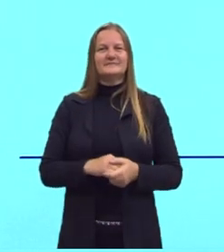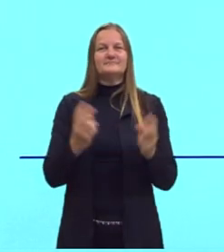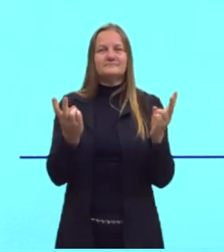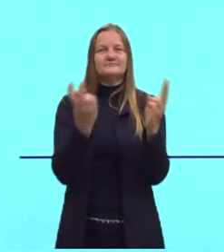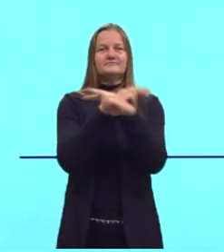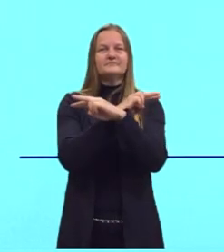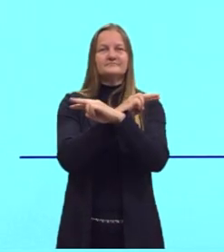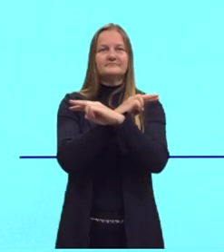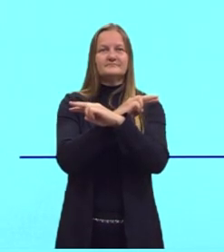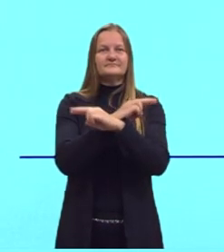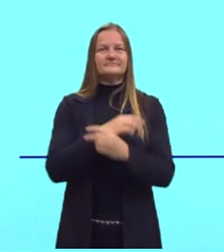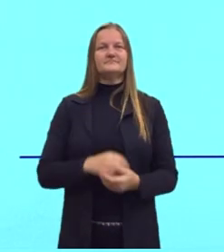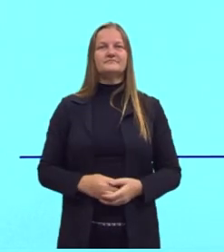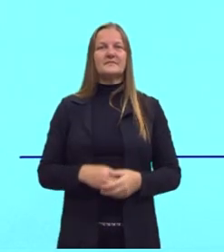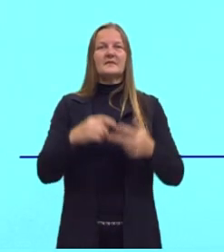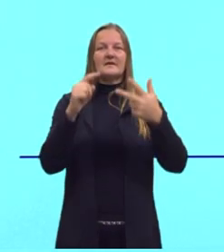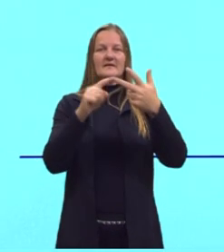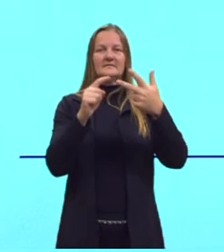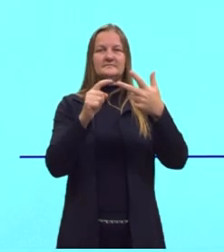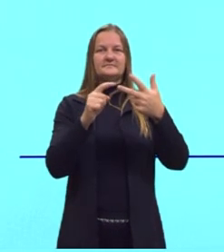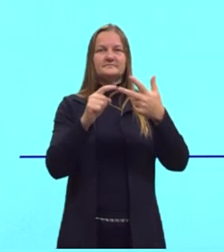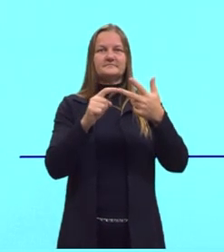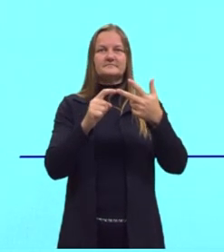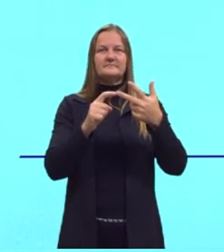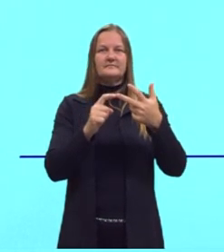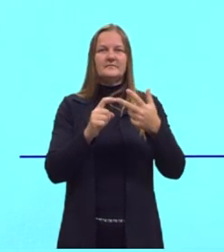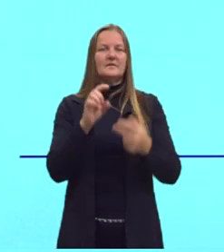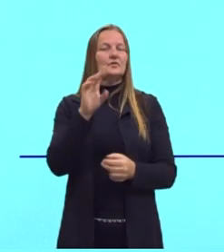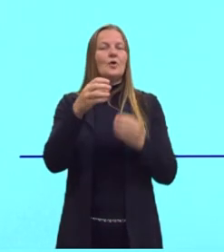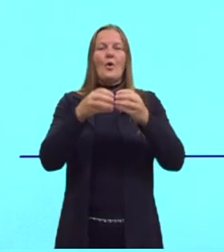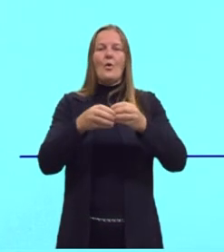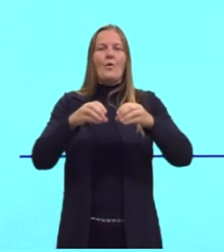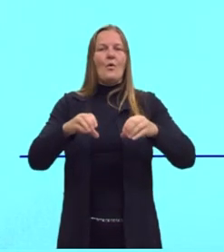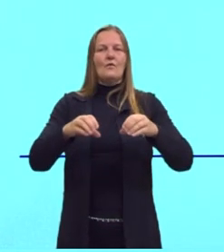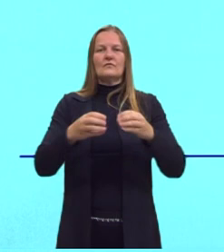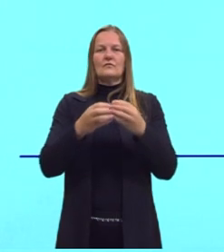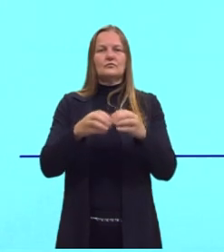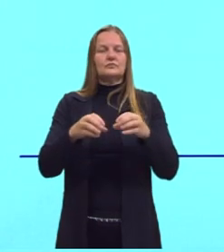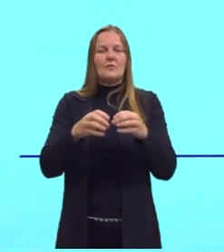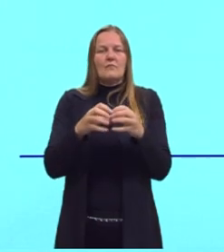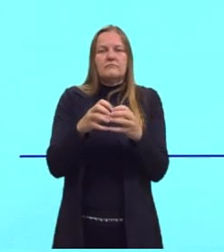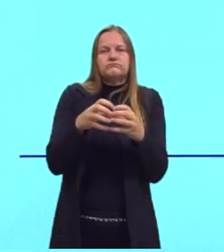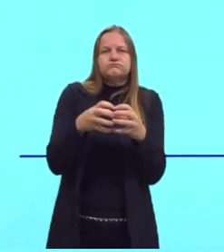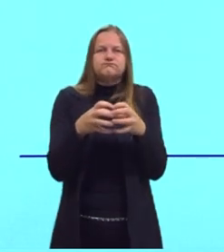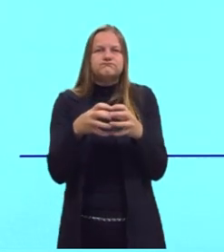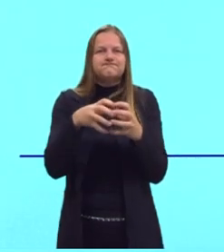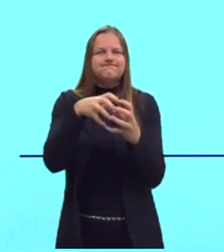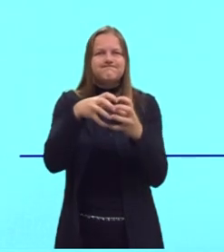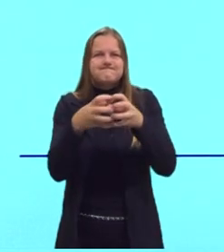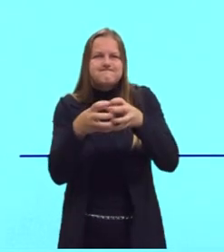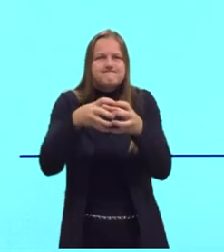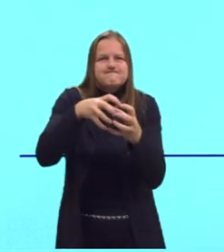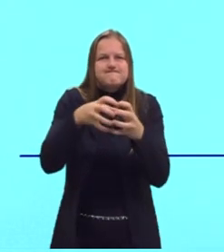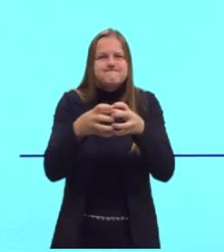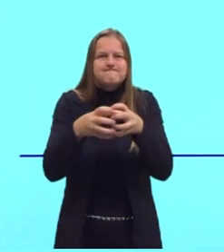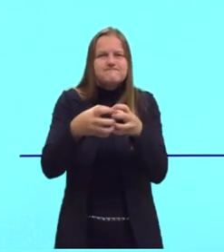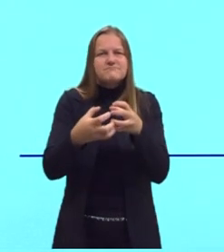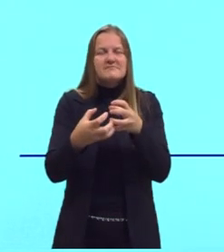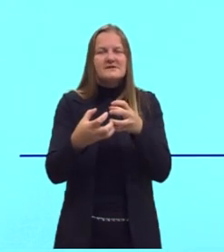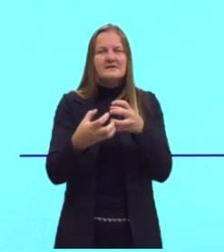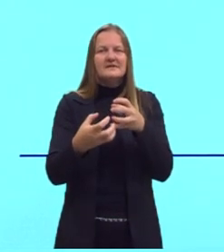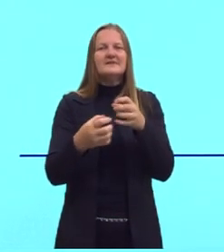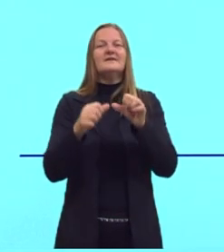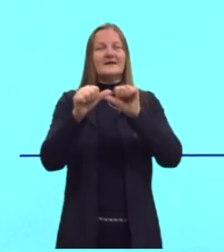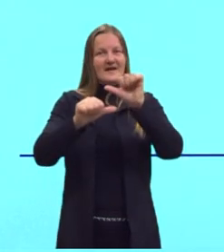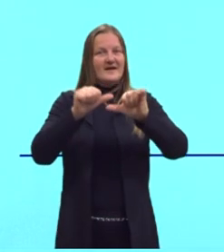troca. Na terceira, tenho apenas um ovo. Um ovo se quebrando. Ou seja, eu tenho um reagente.